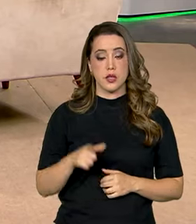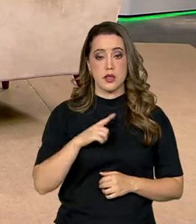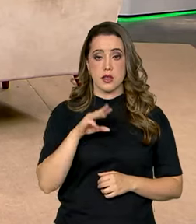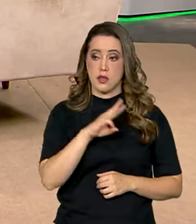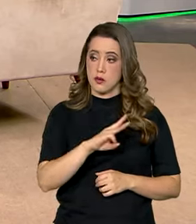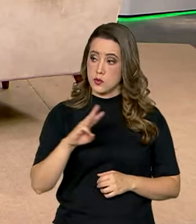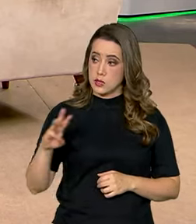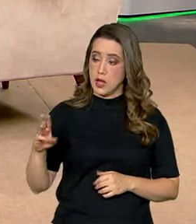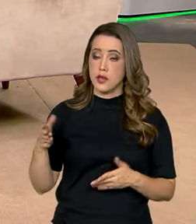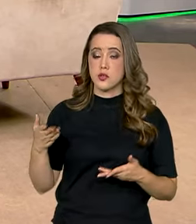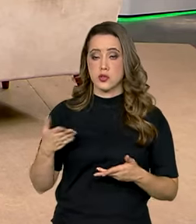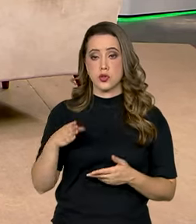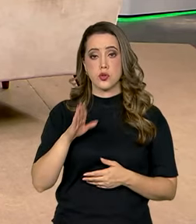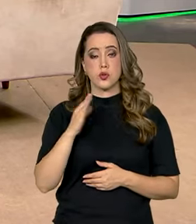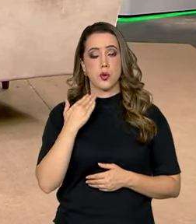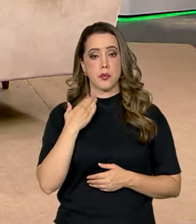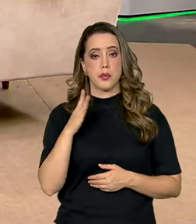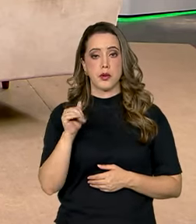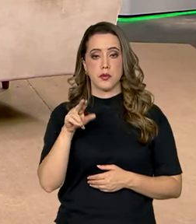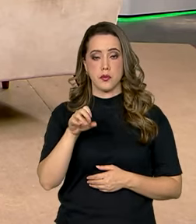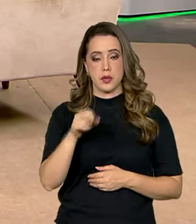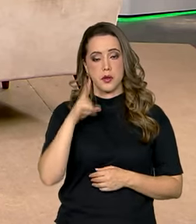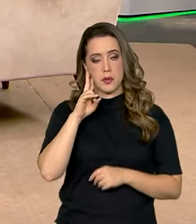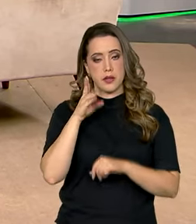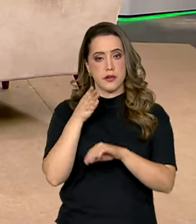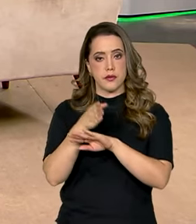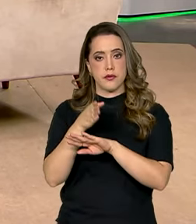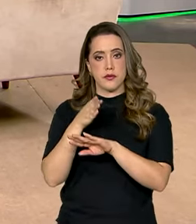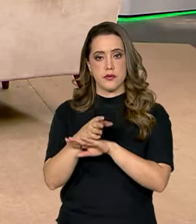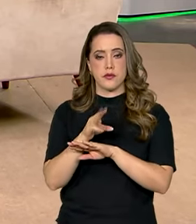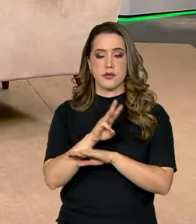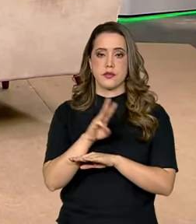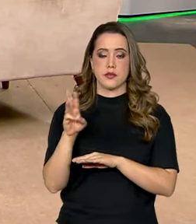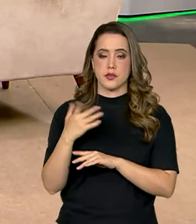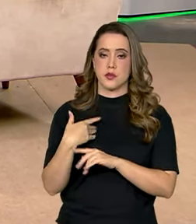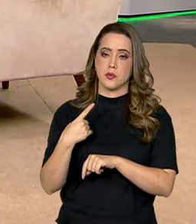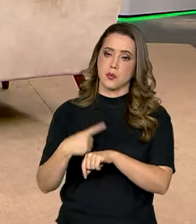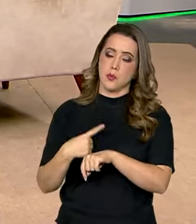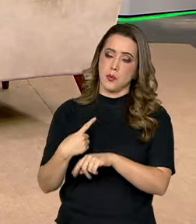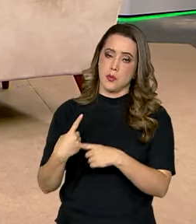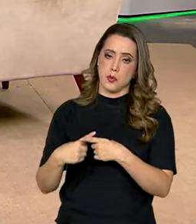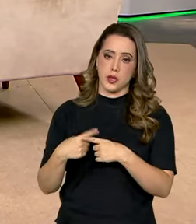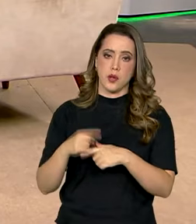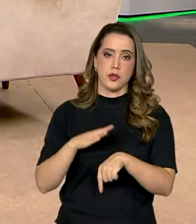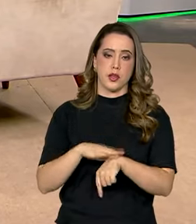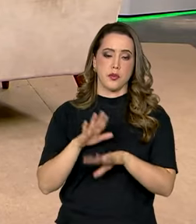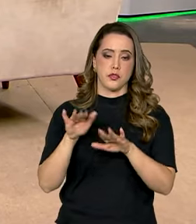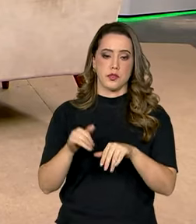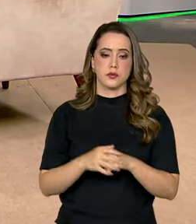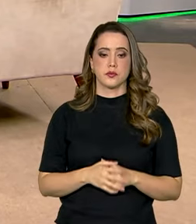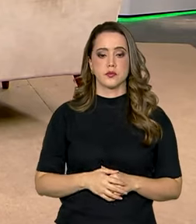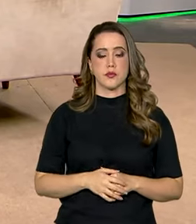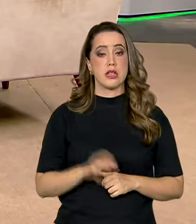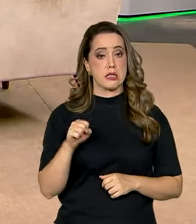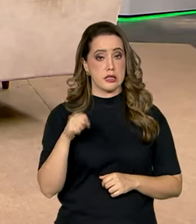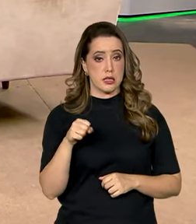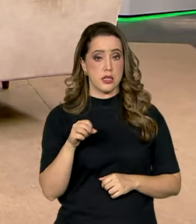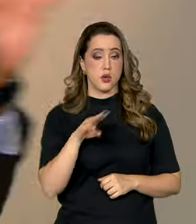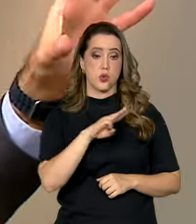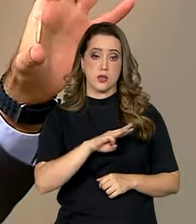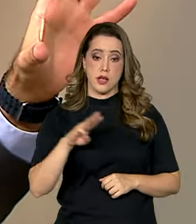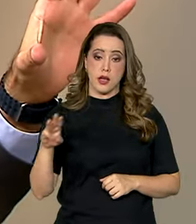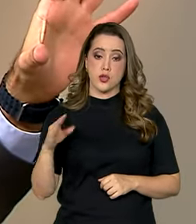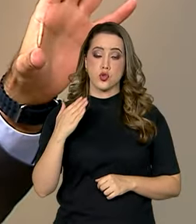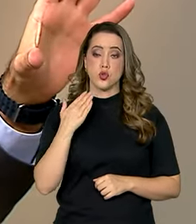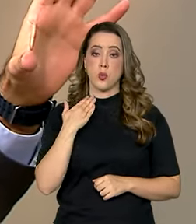site do BNDES para que todos possam buscar mais informações, que infelizmente o nosso tempo está acabando. É, no site do BNDES tem todas as linhas do BNDES, todos